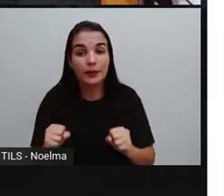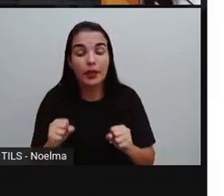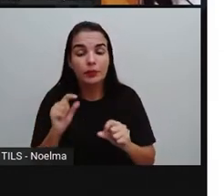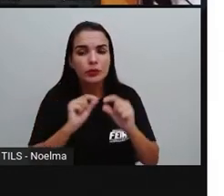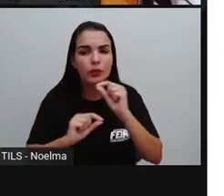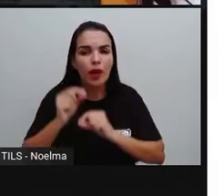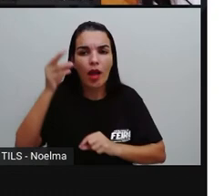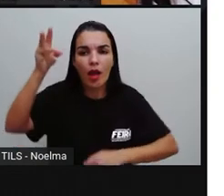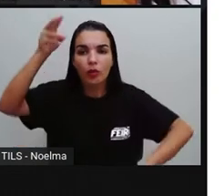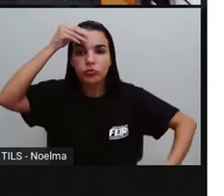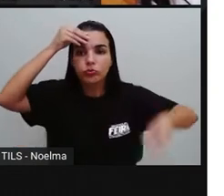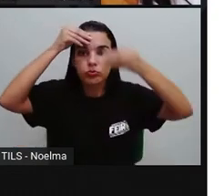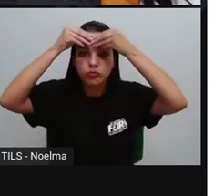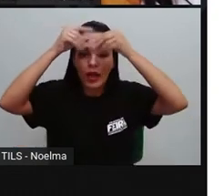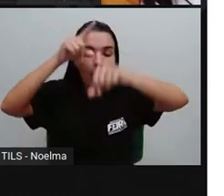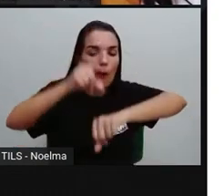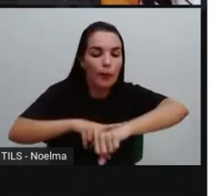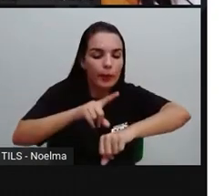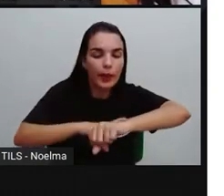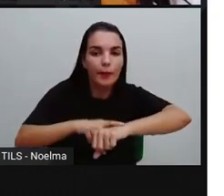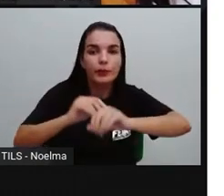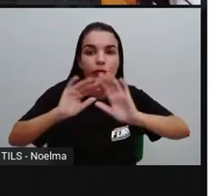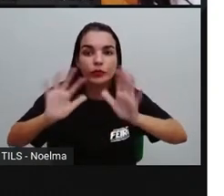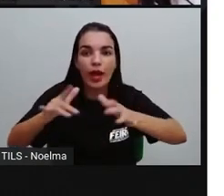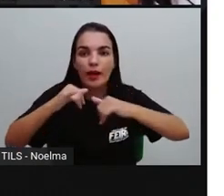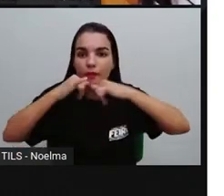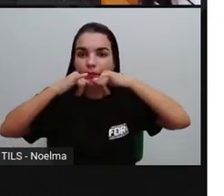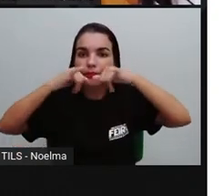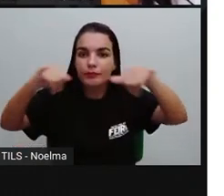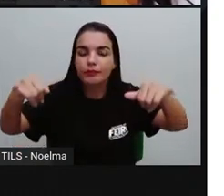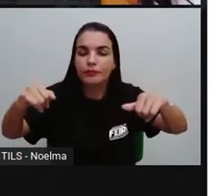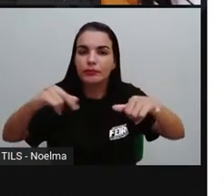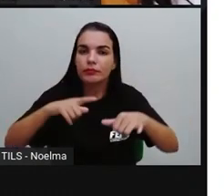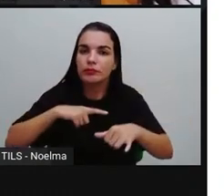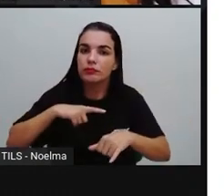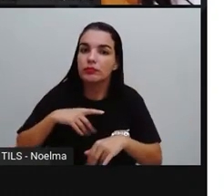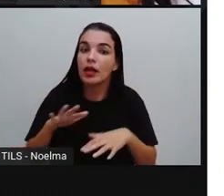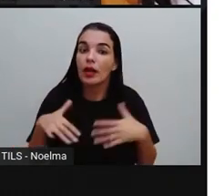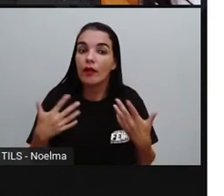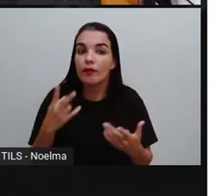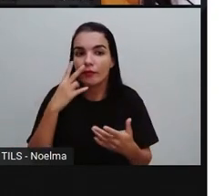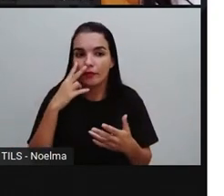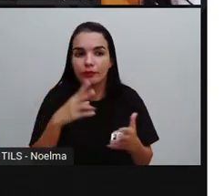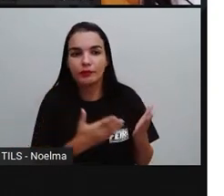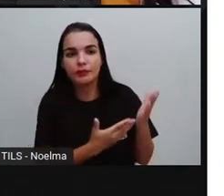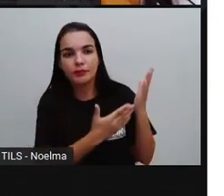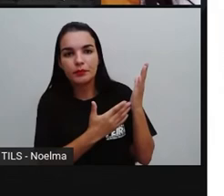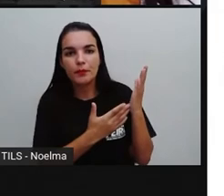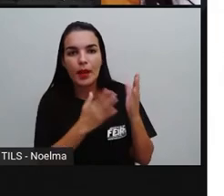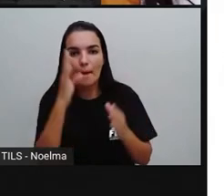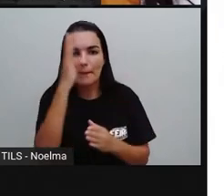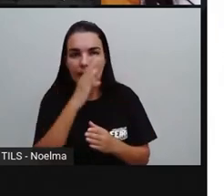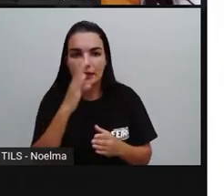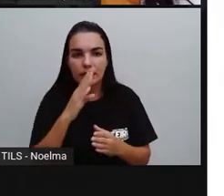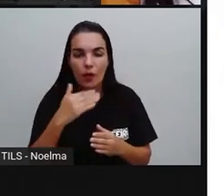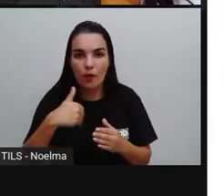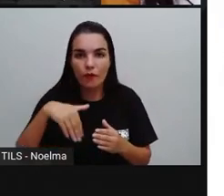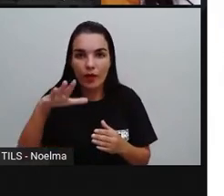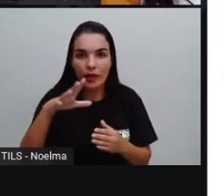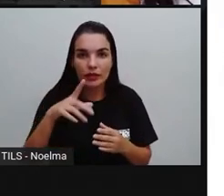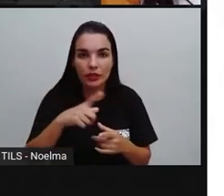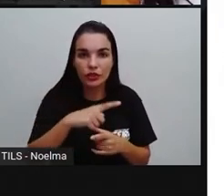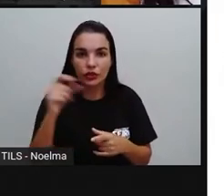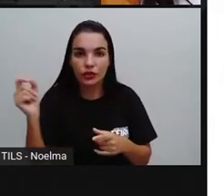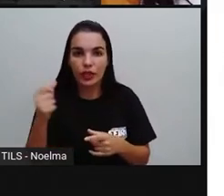compreender que tempo se passou o fato divulgado. Olha só, vamos ver uma notícia. Aqui nós temos, Brasil vai retirar